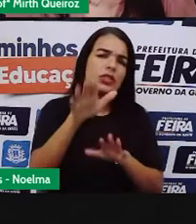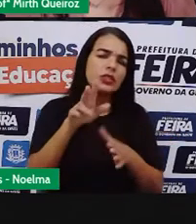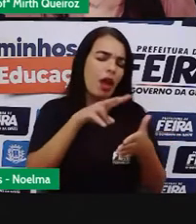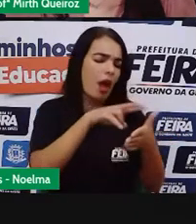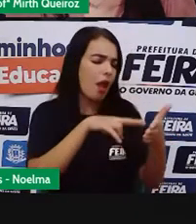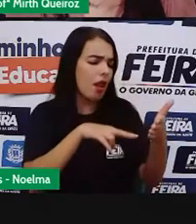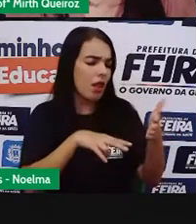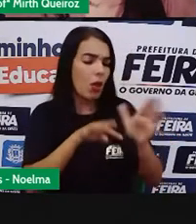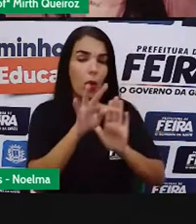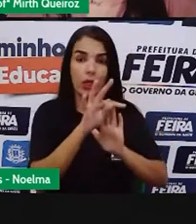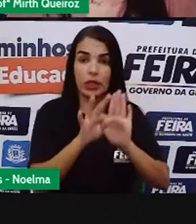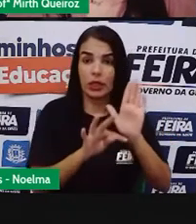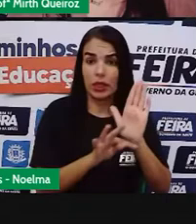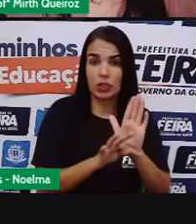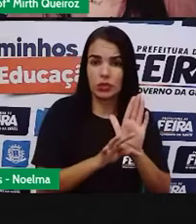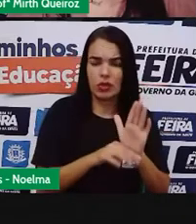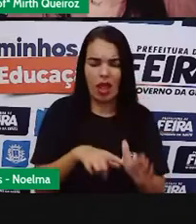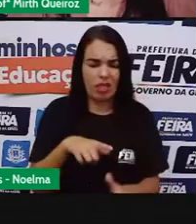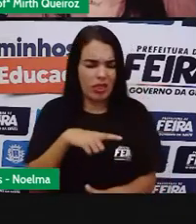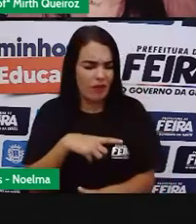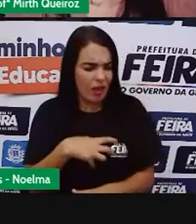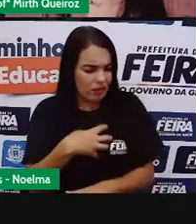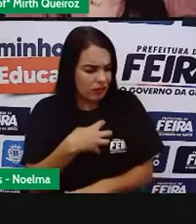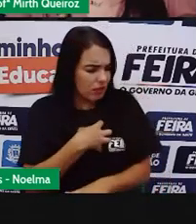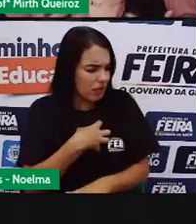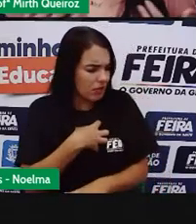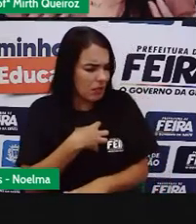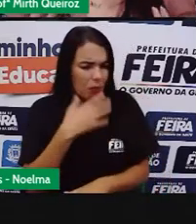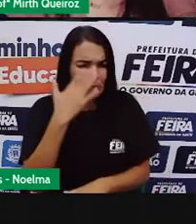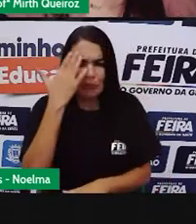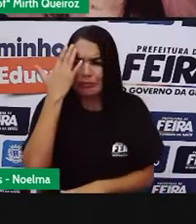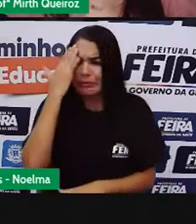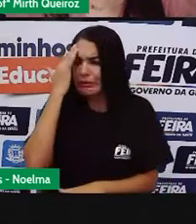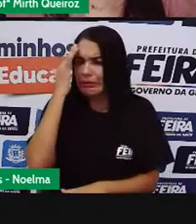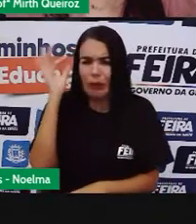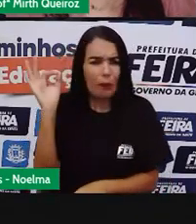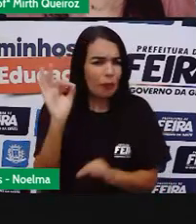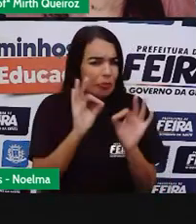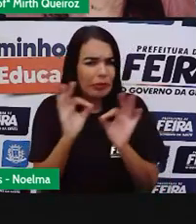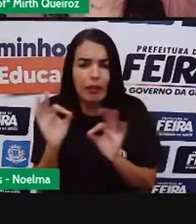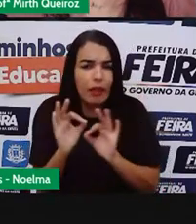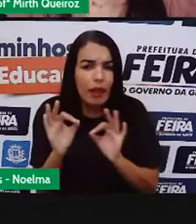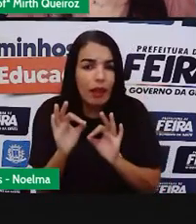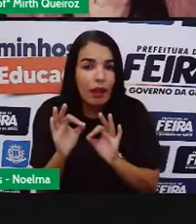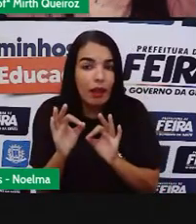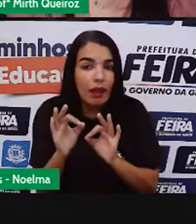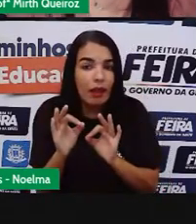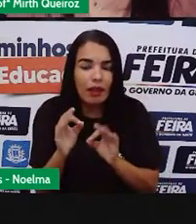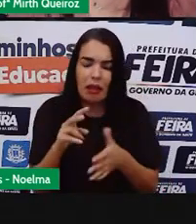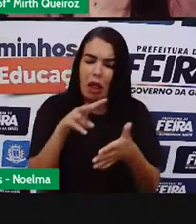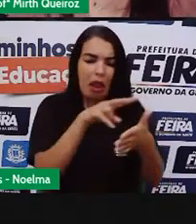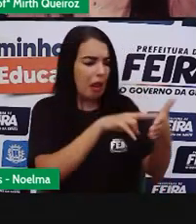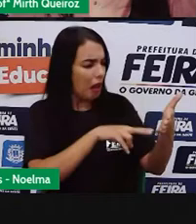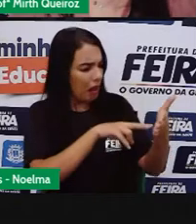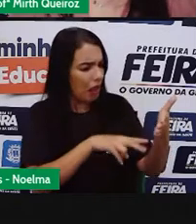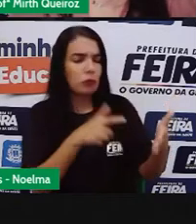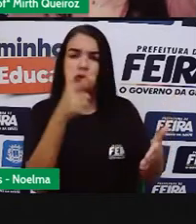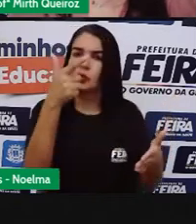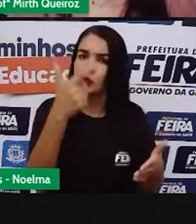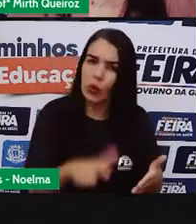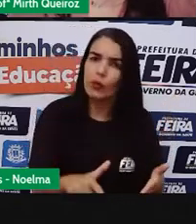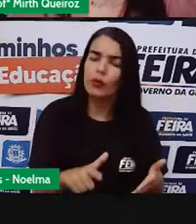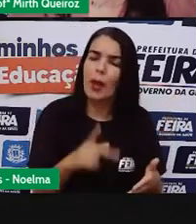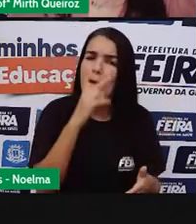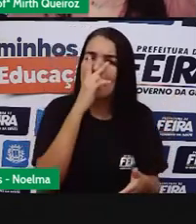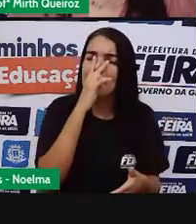já leu um texto e teve a sensação de que vocês não entenderam nada? Releu novamente e